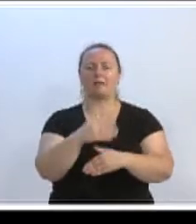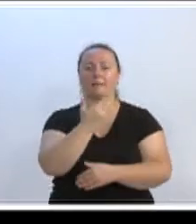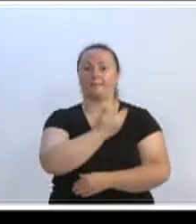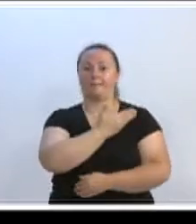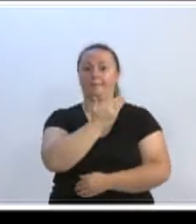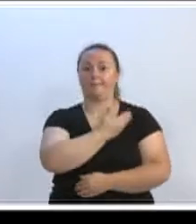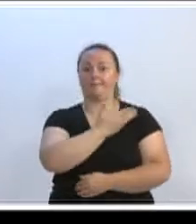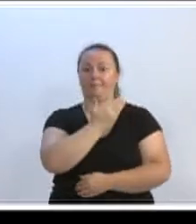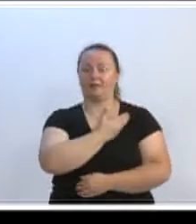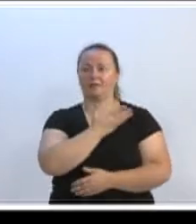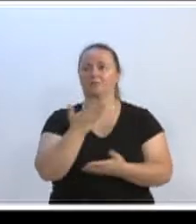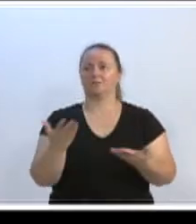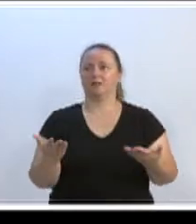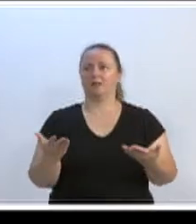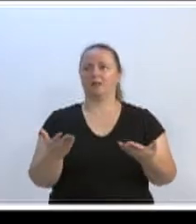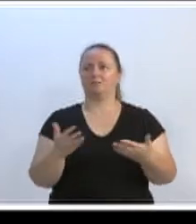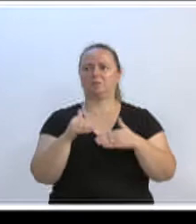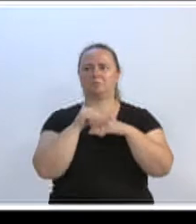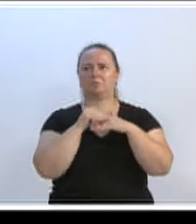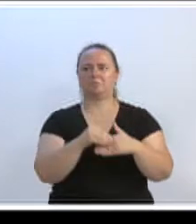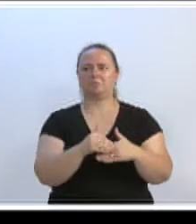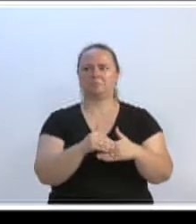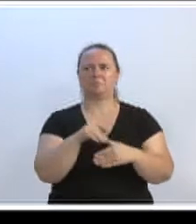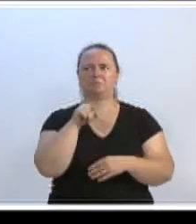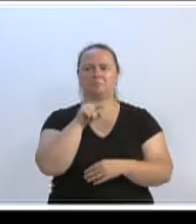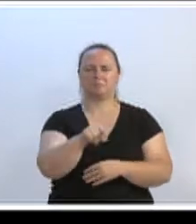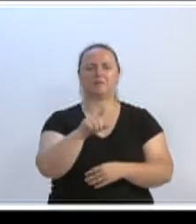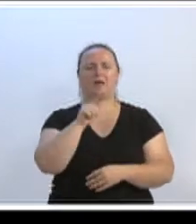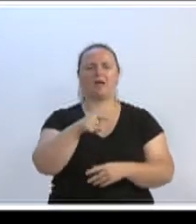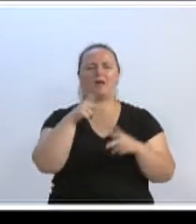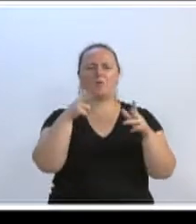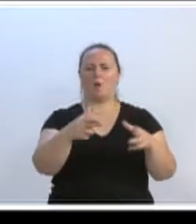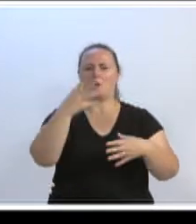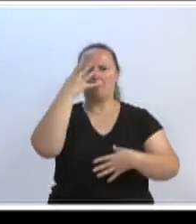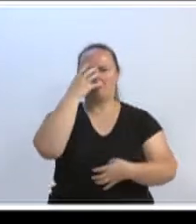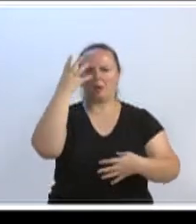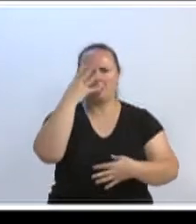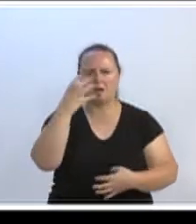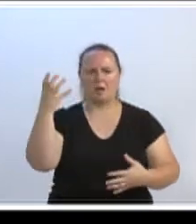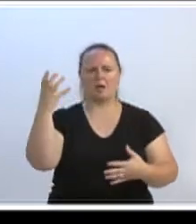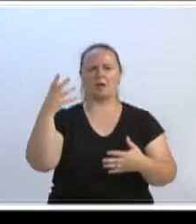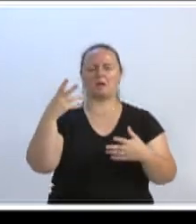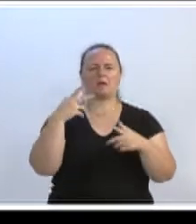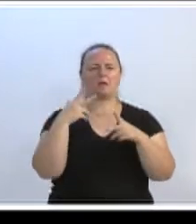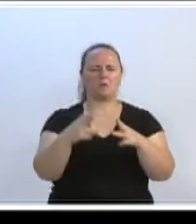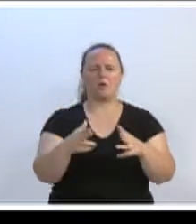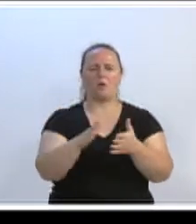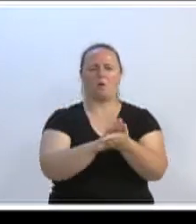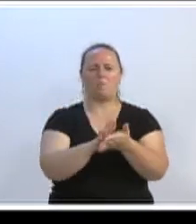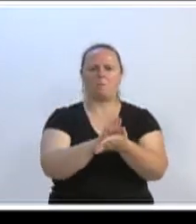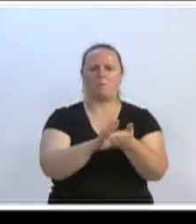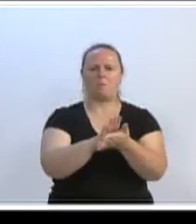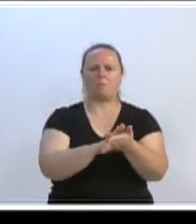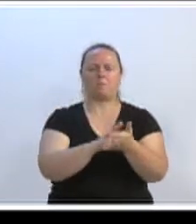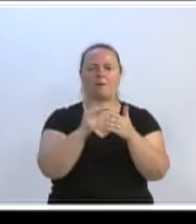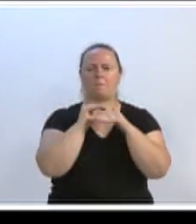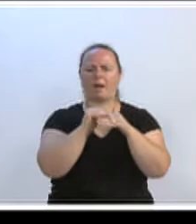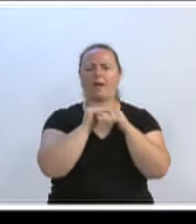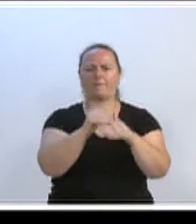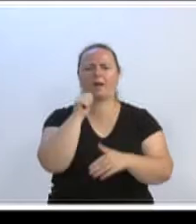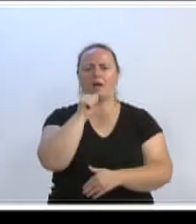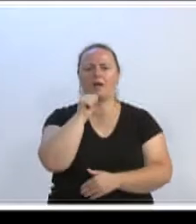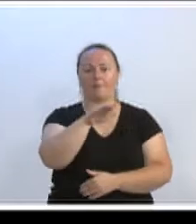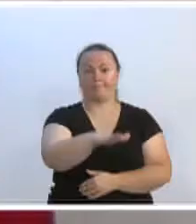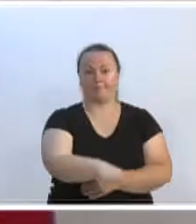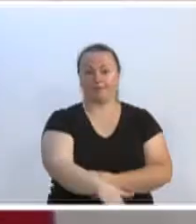chamando a menina de macaca, de cabelo de bombril, xingando, num vídeo, essa menina. Eu quero dizer que